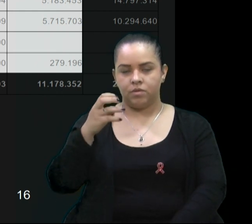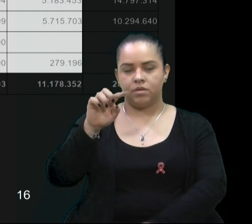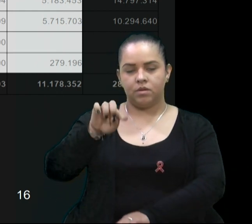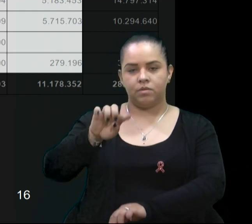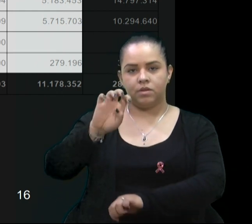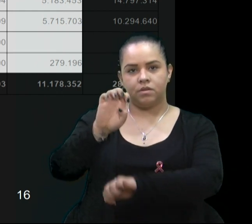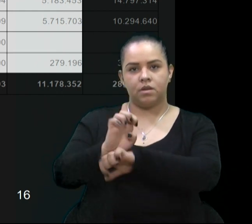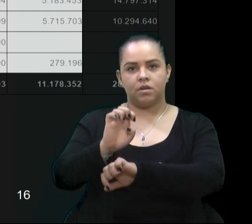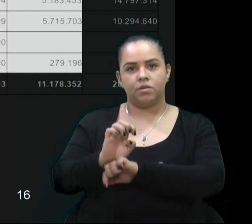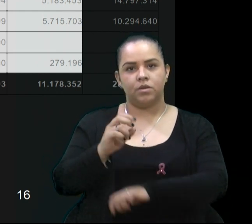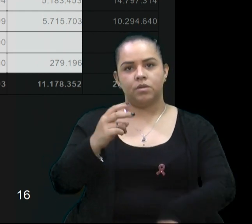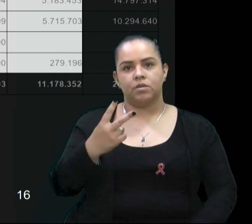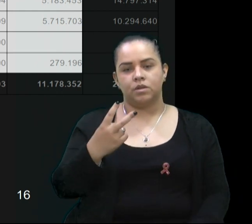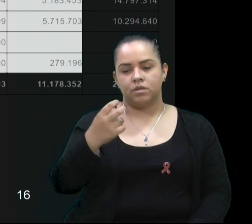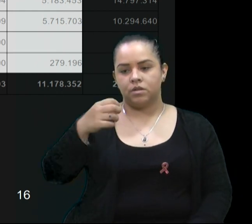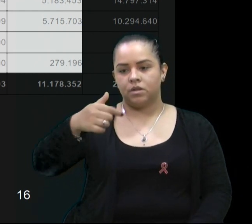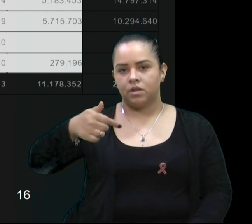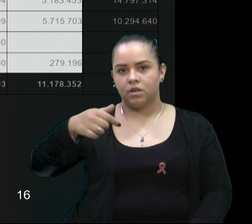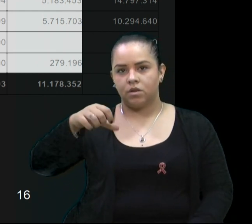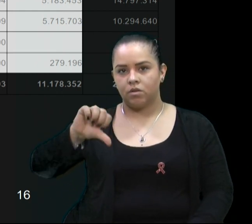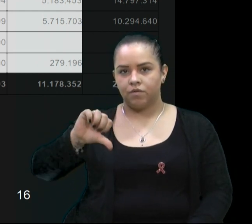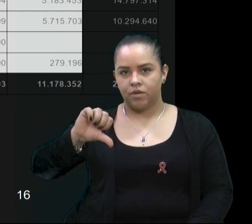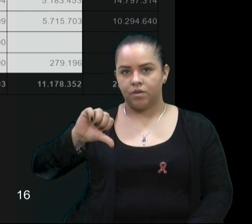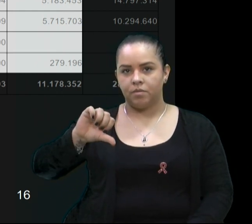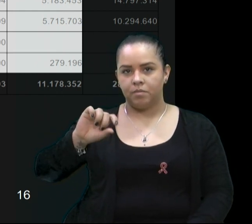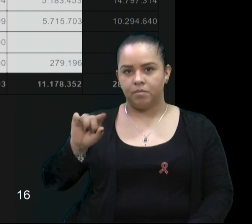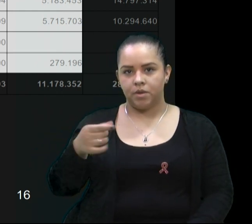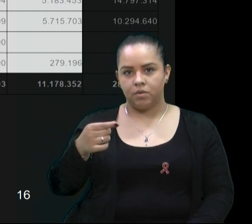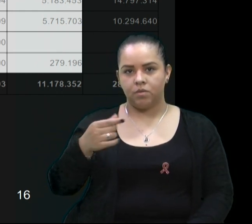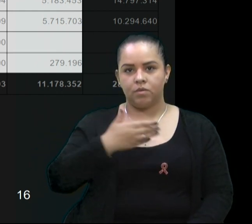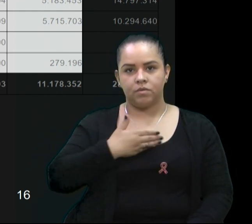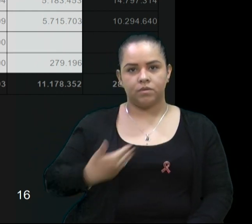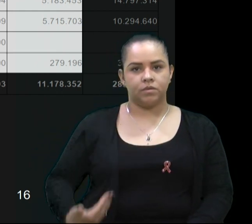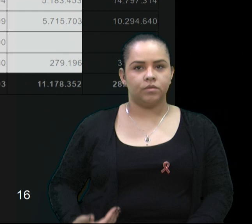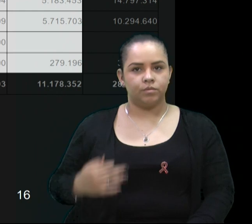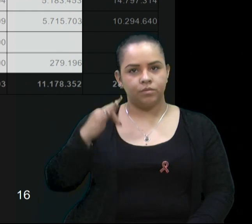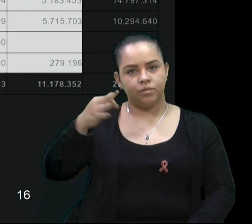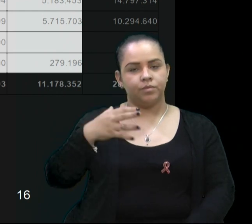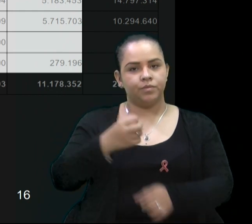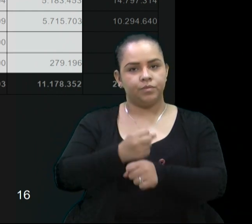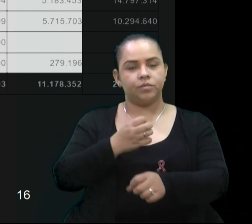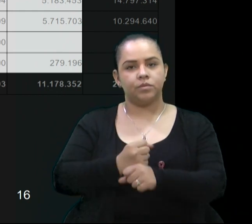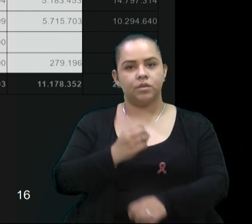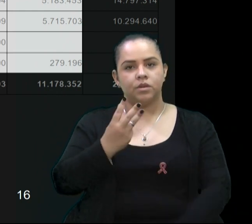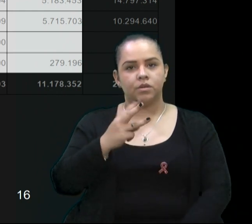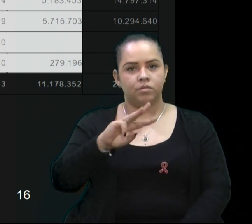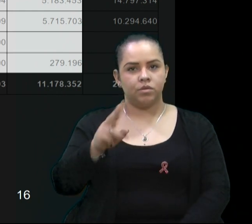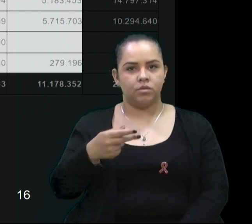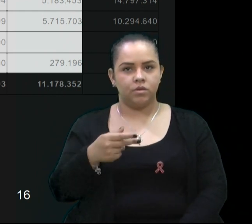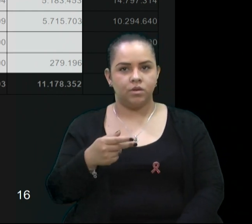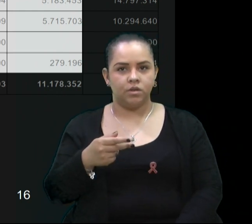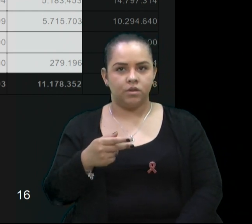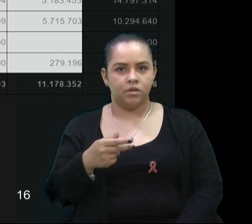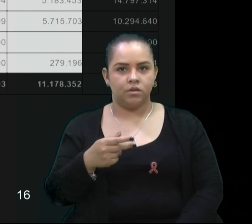279.000,00, pagas pelo Governo Federal, total R$.677.000,00. Subvenção